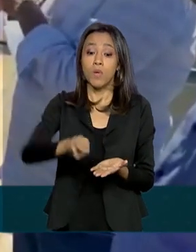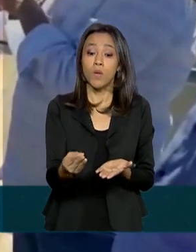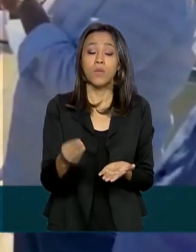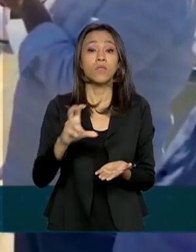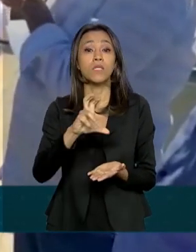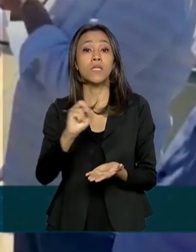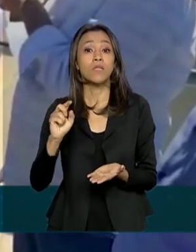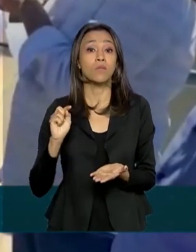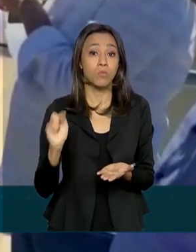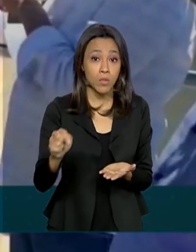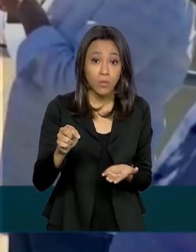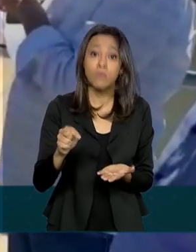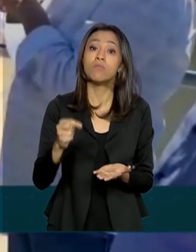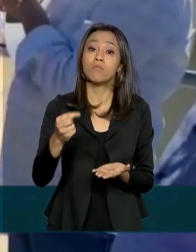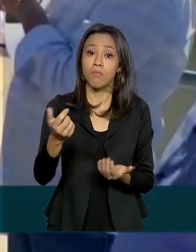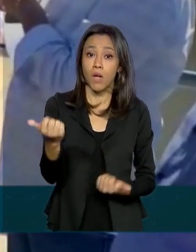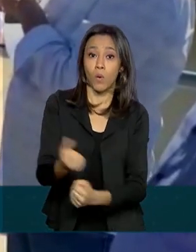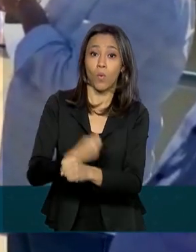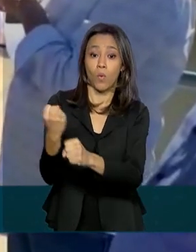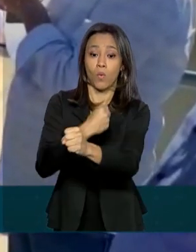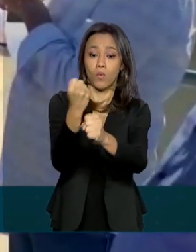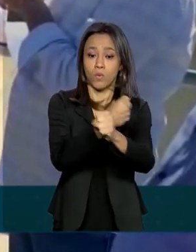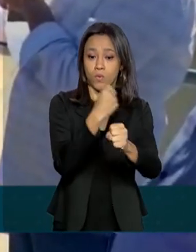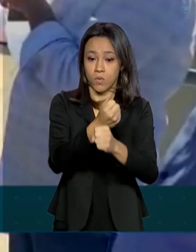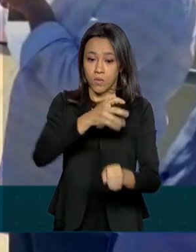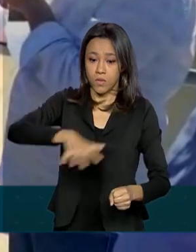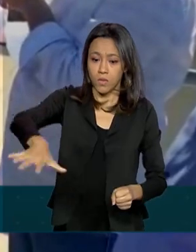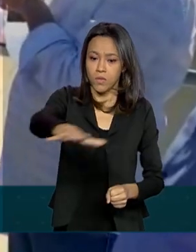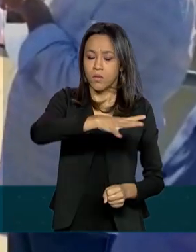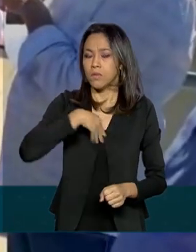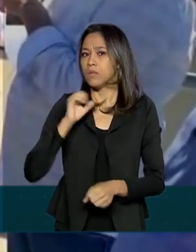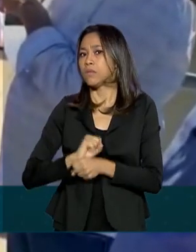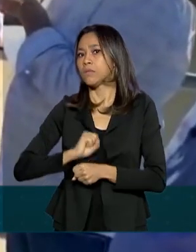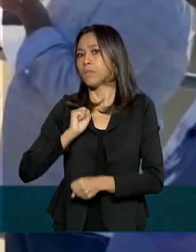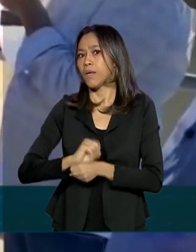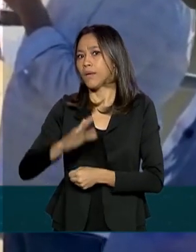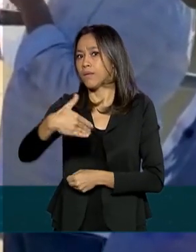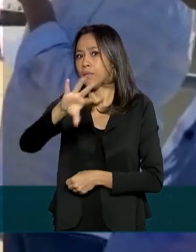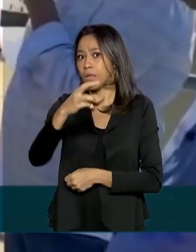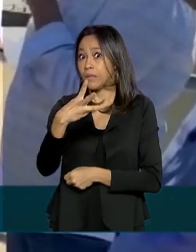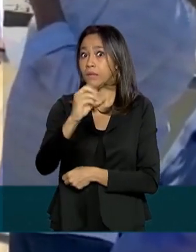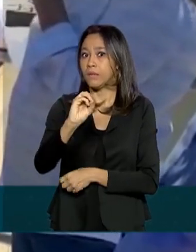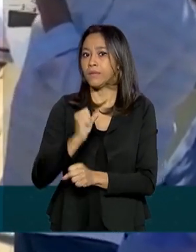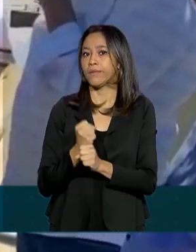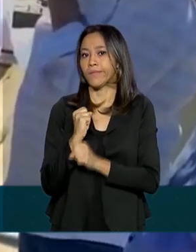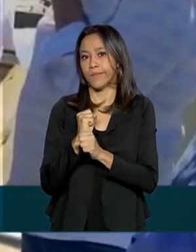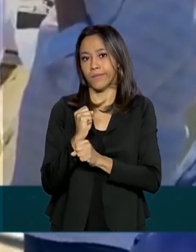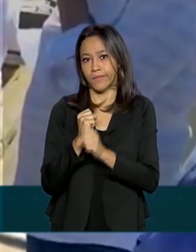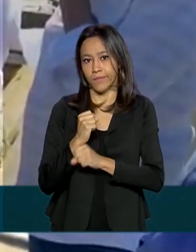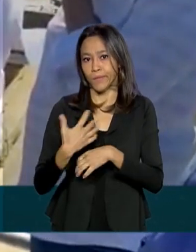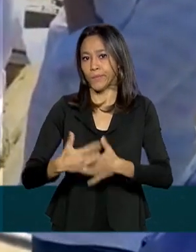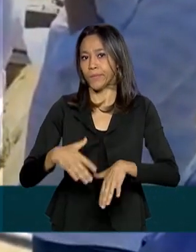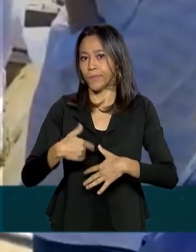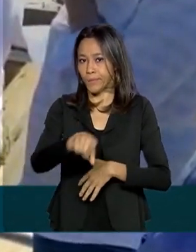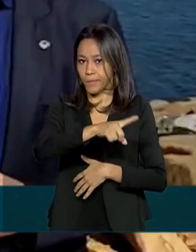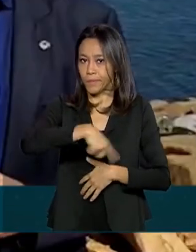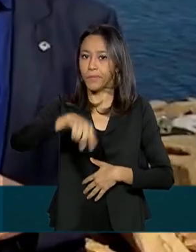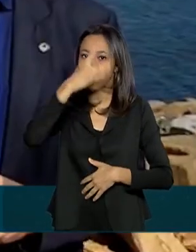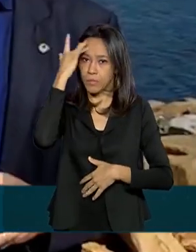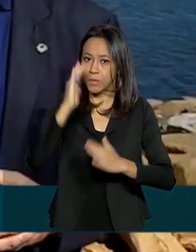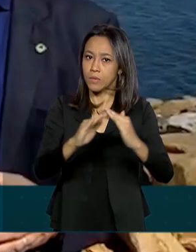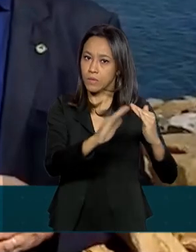reais para a construção dessa obra, aguardada há mais de 30 anos pelos sertanejos da região.